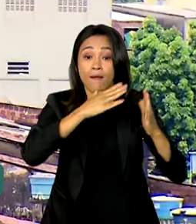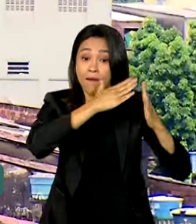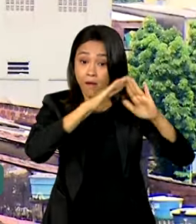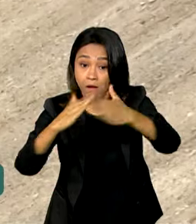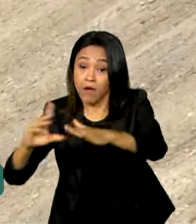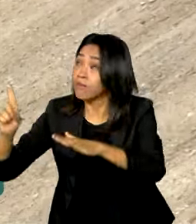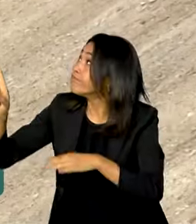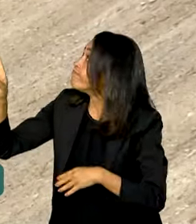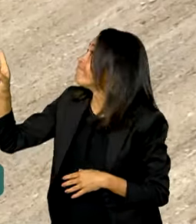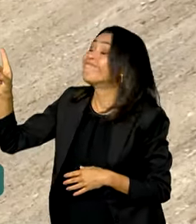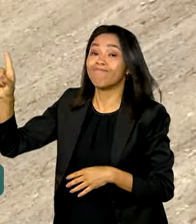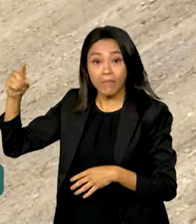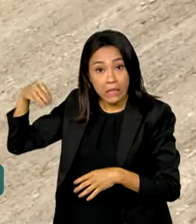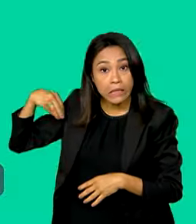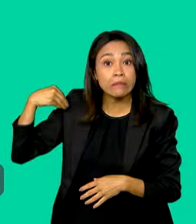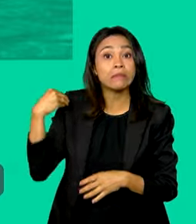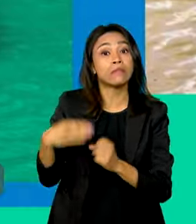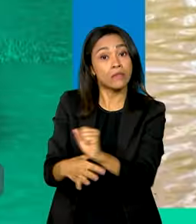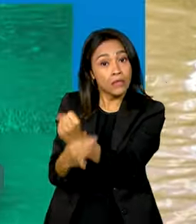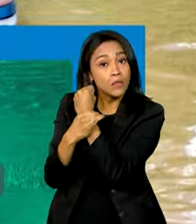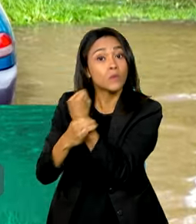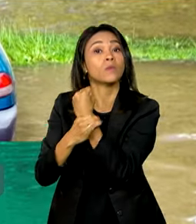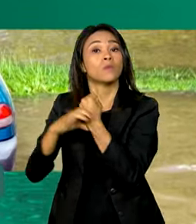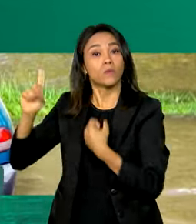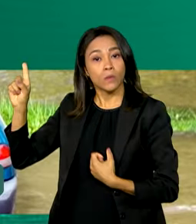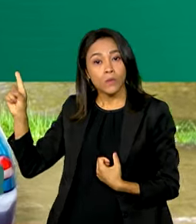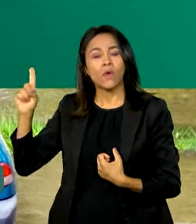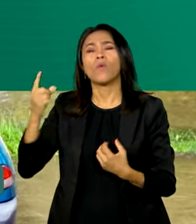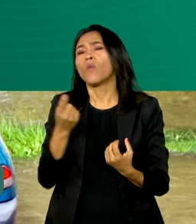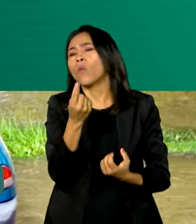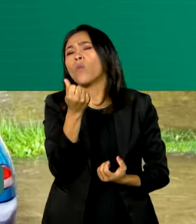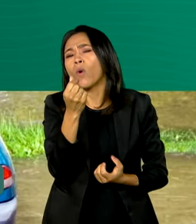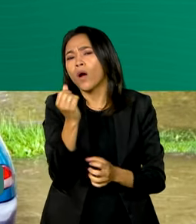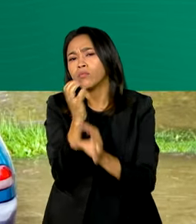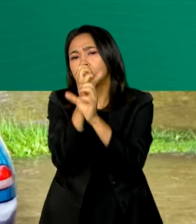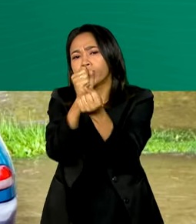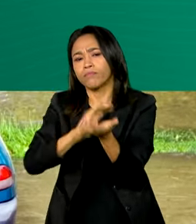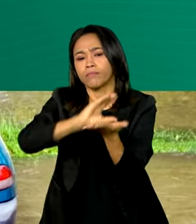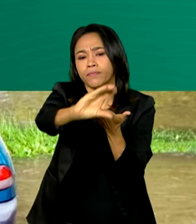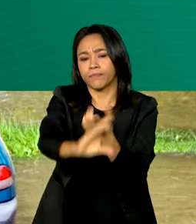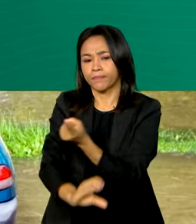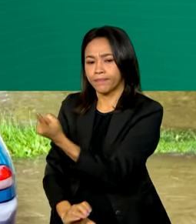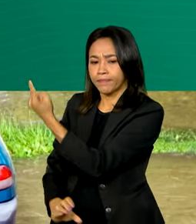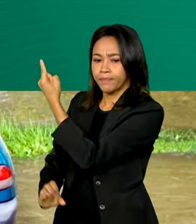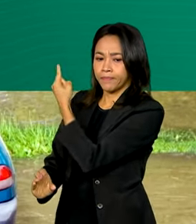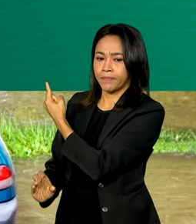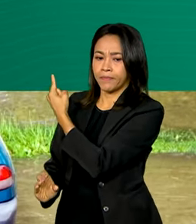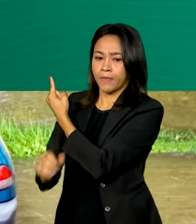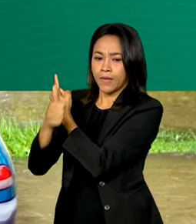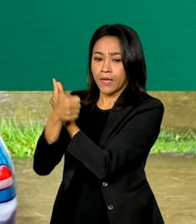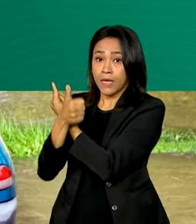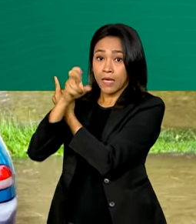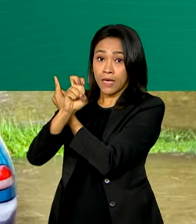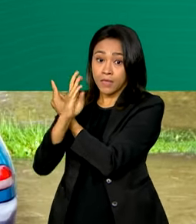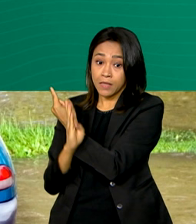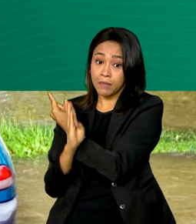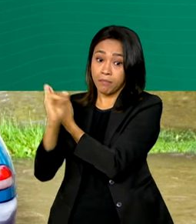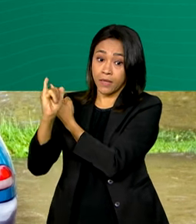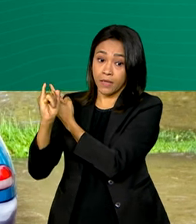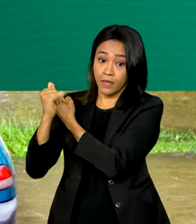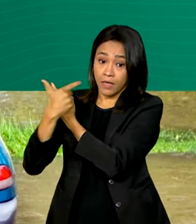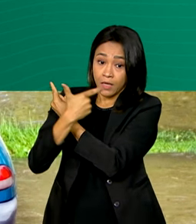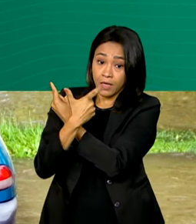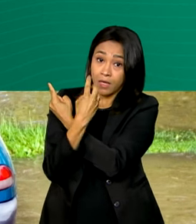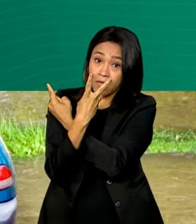os investimentos necessários. Serão investidos R$ 15,3 bilhões em